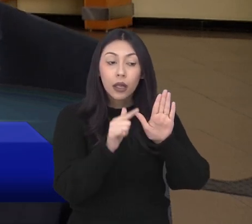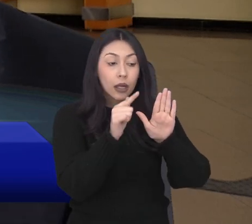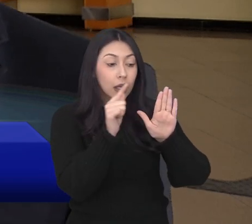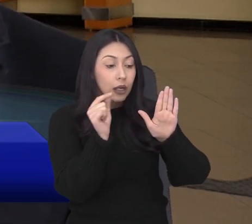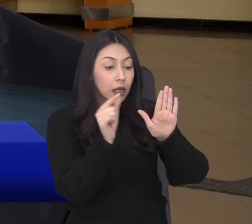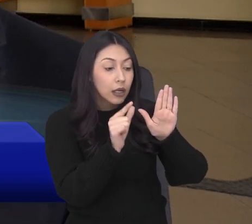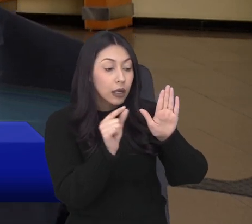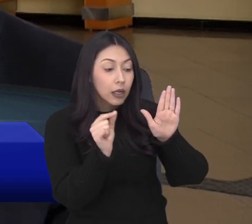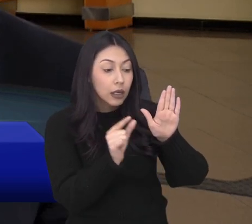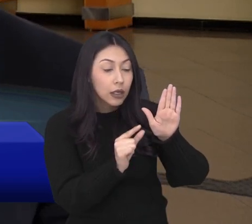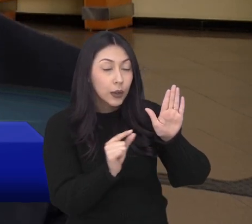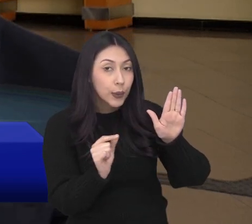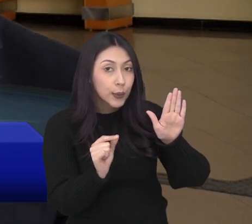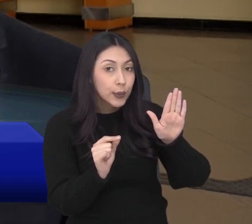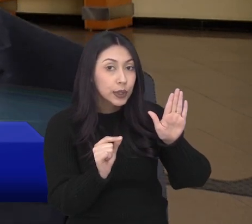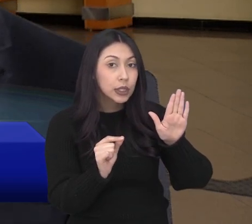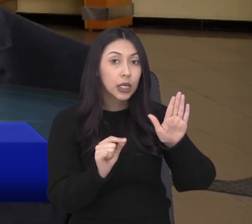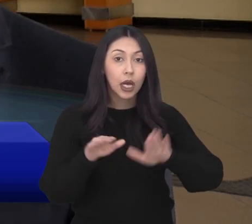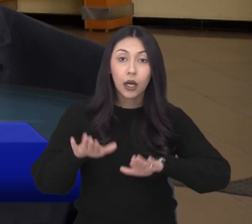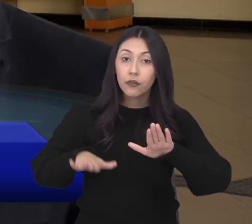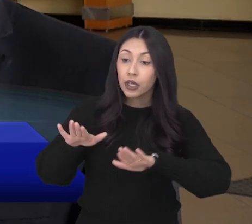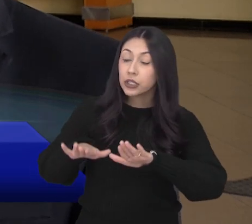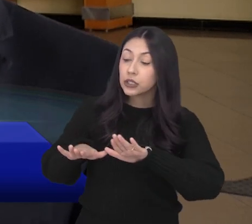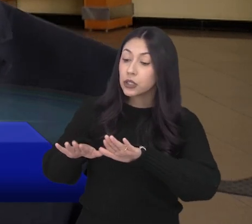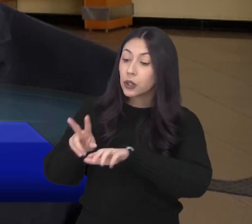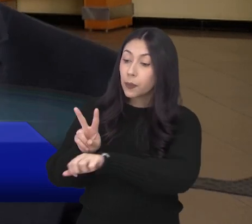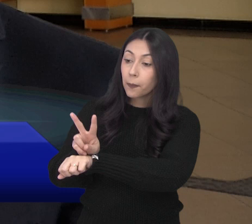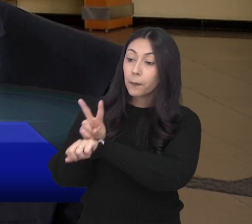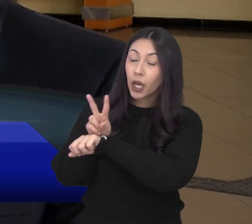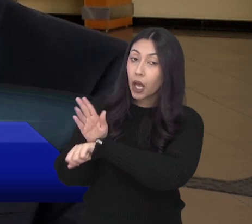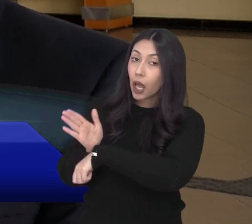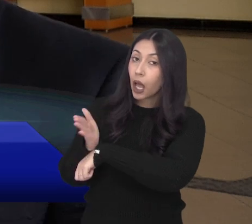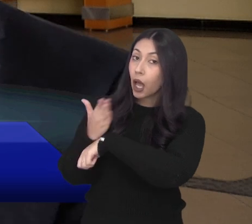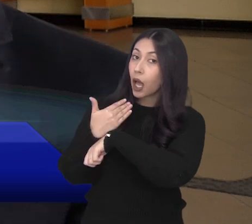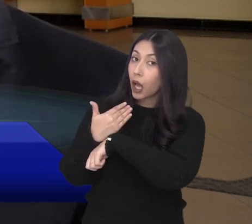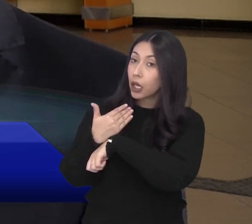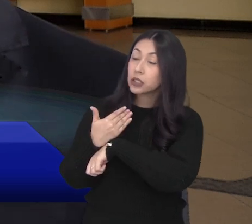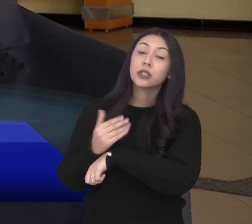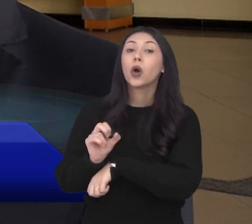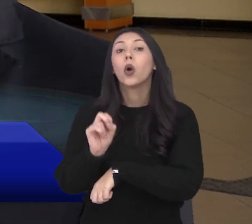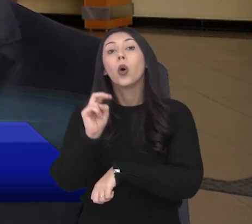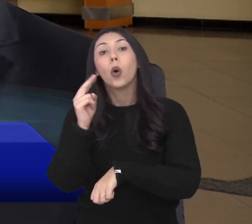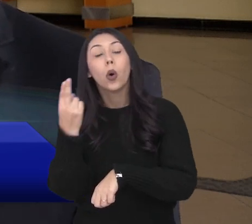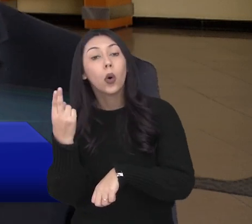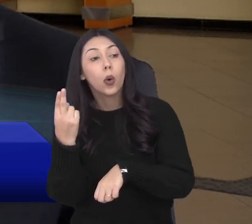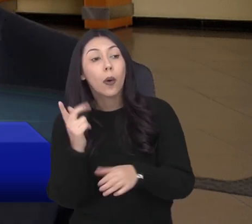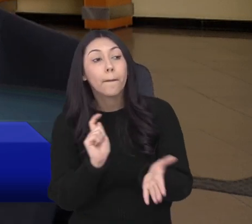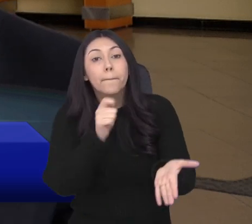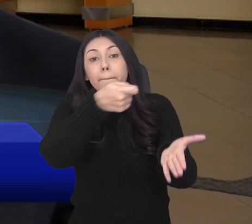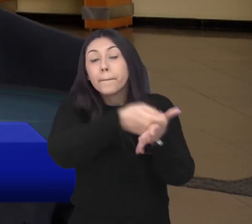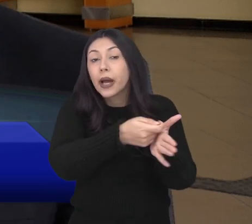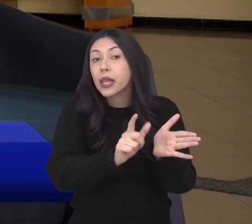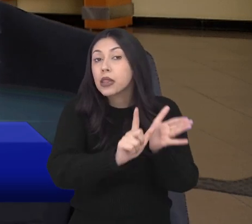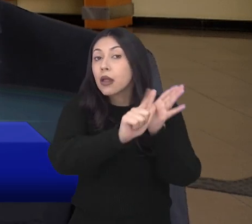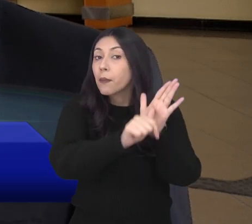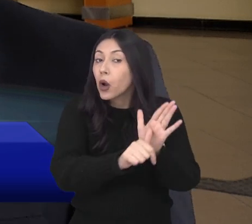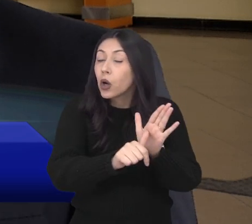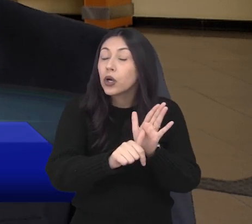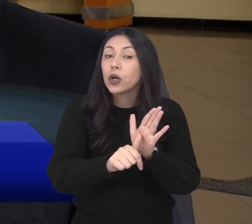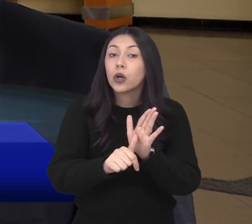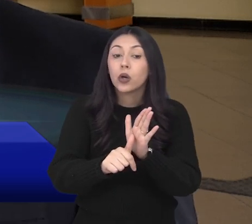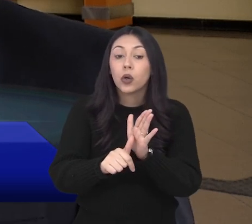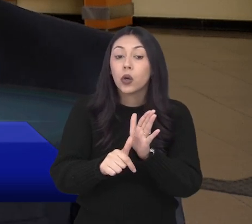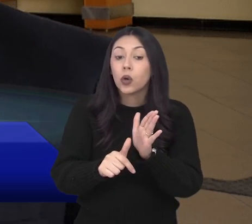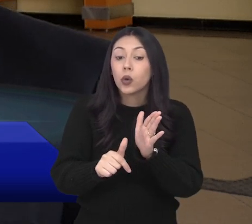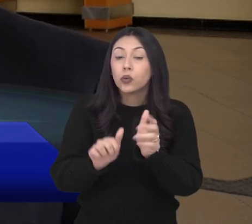banco te possibilita ter acesso, se é um crédito pré-aprovado, se é um consignado, qual linha